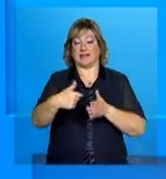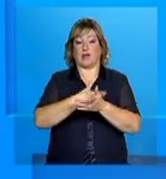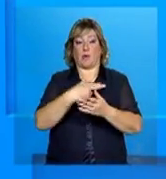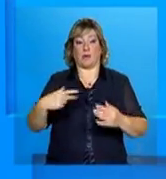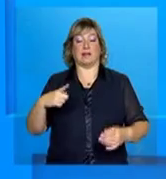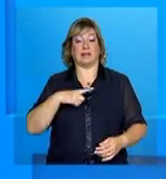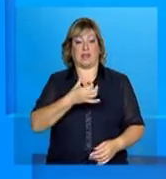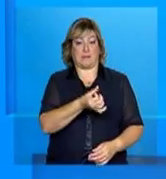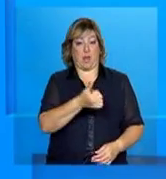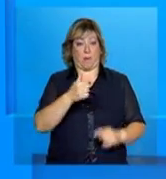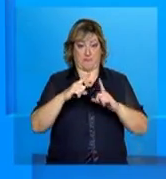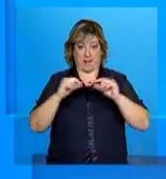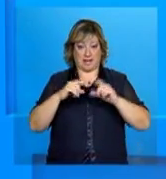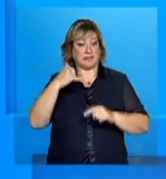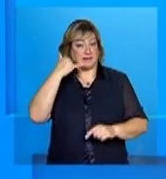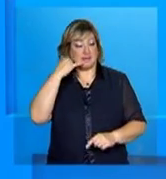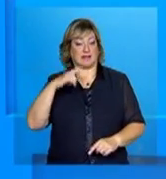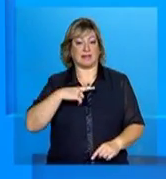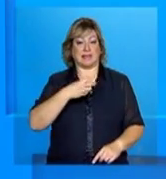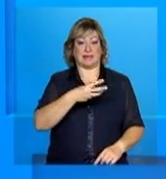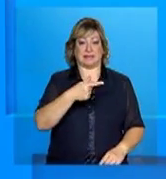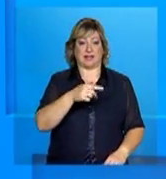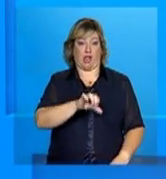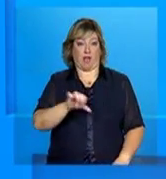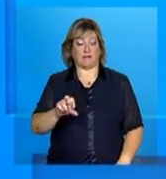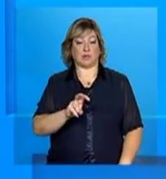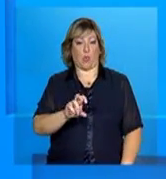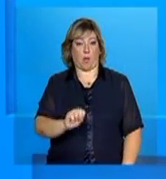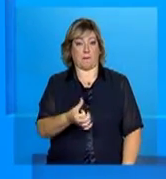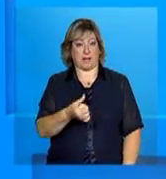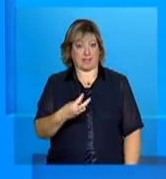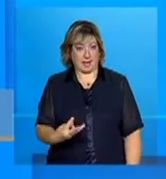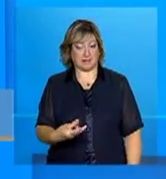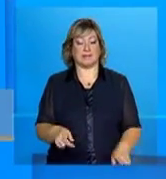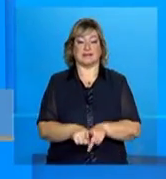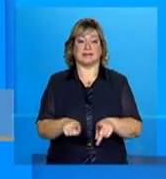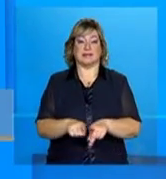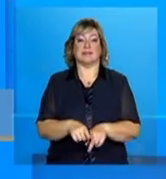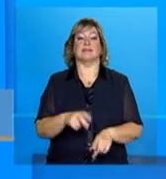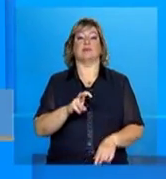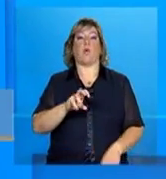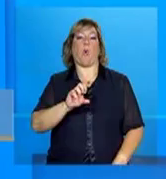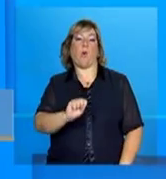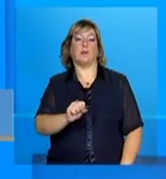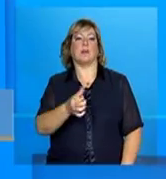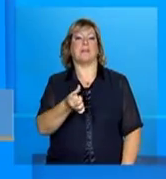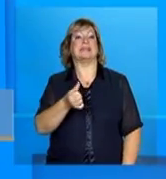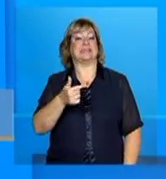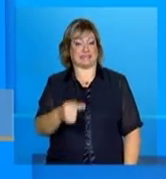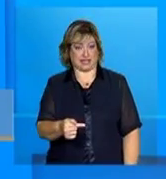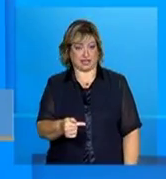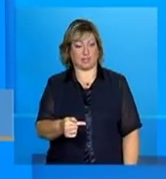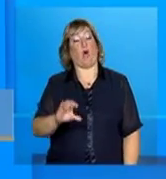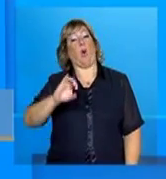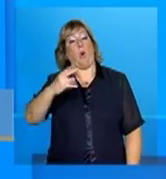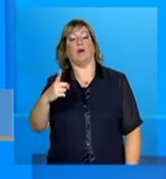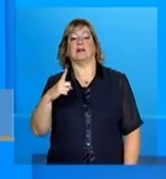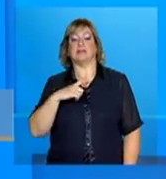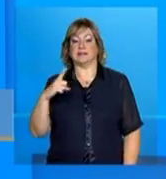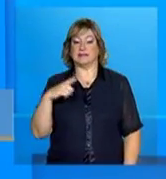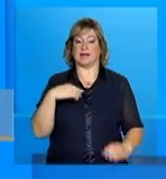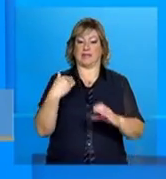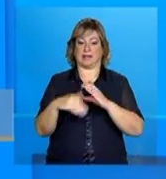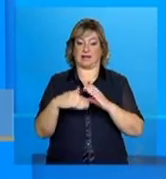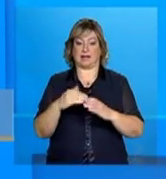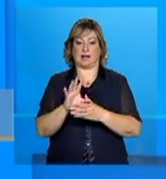operadora 61 3799 5863 e 5867. Ou então pelo e